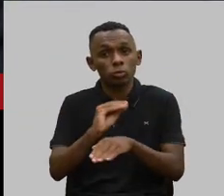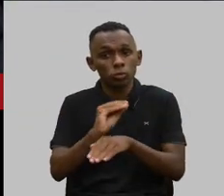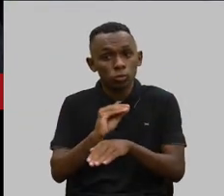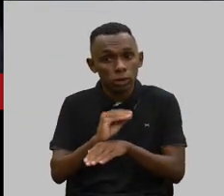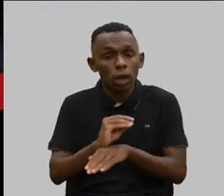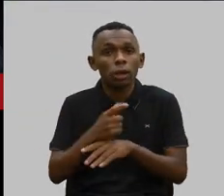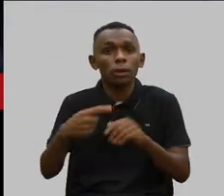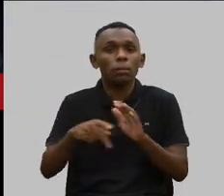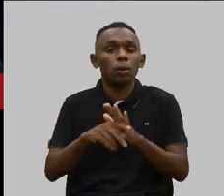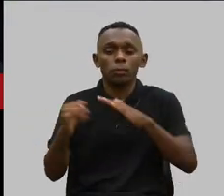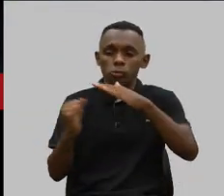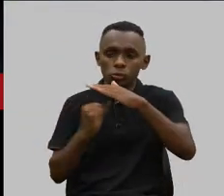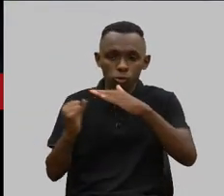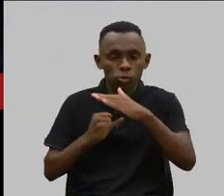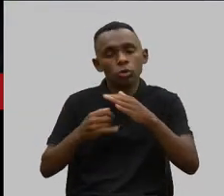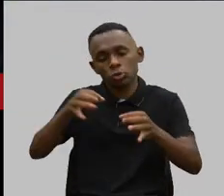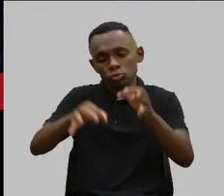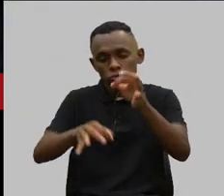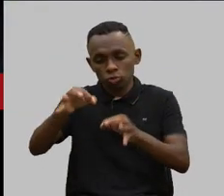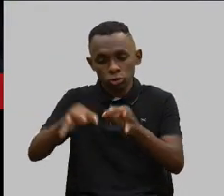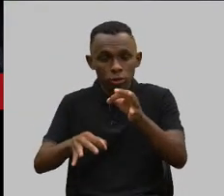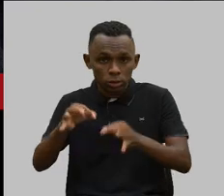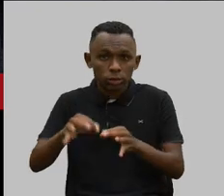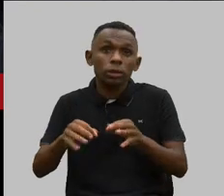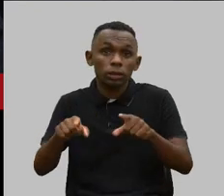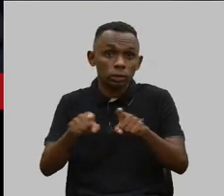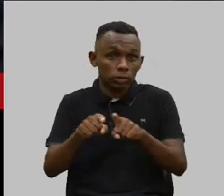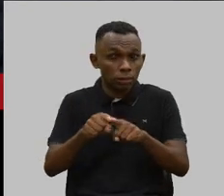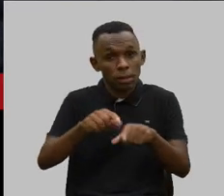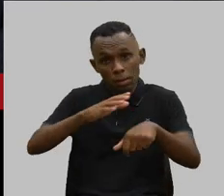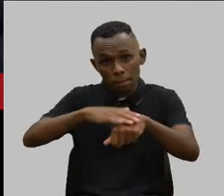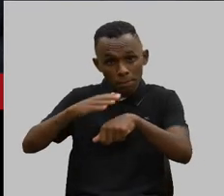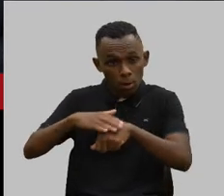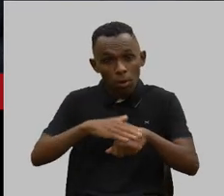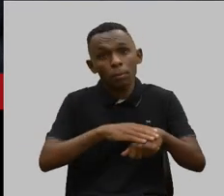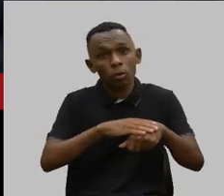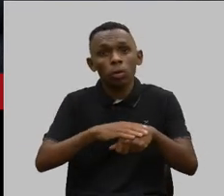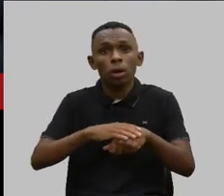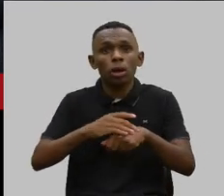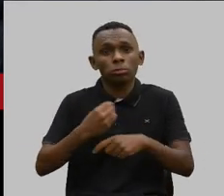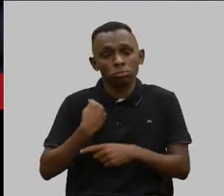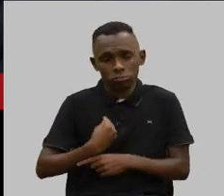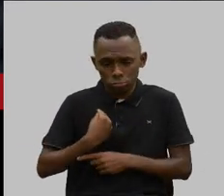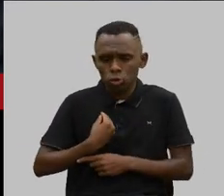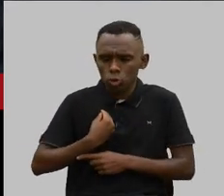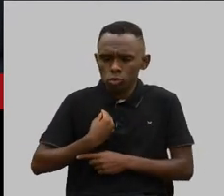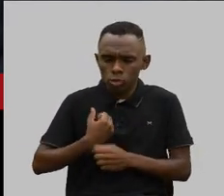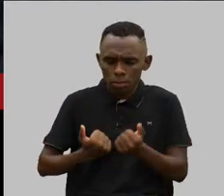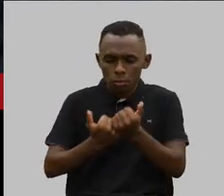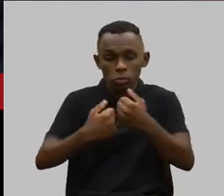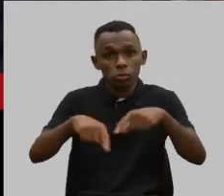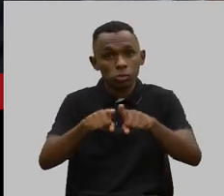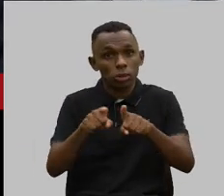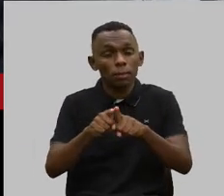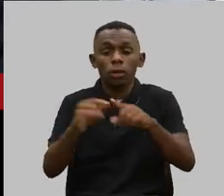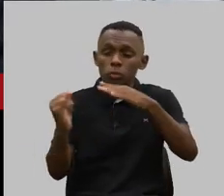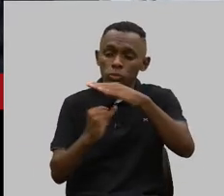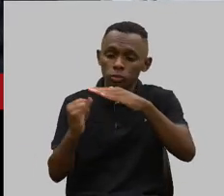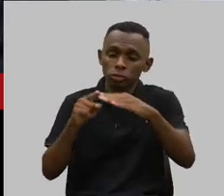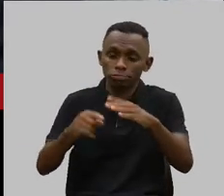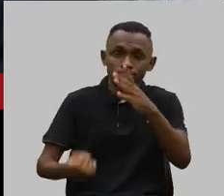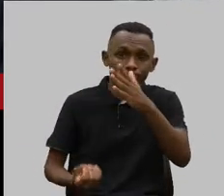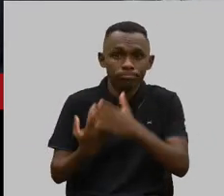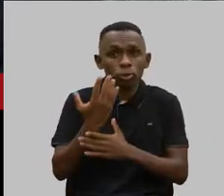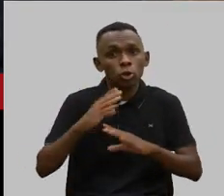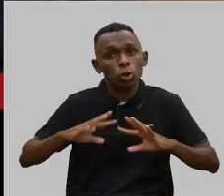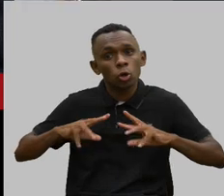das instituições, sistema de justiça, onde, inclusive, o próprio Tribunal de Justiça está presente na nossa rede, foi uma instituição fundadora junto